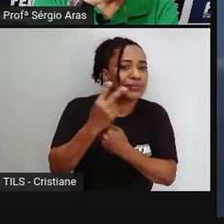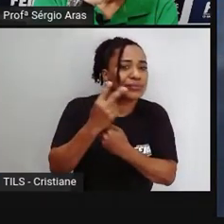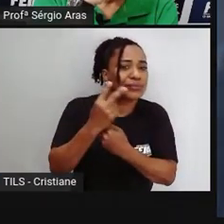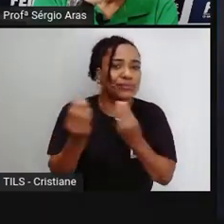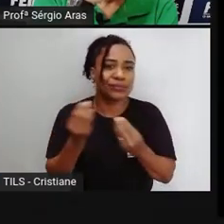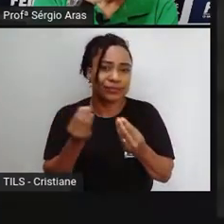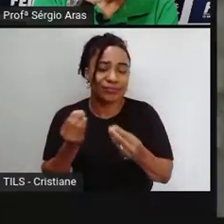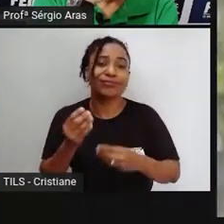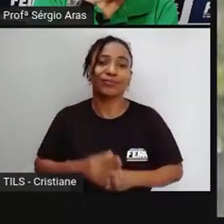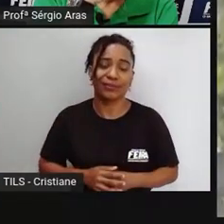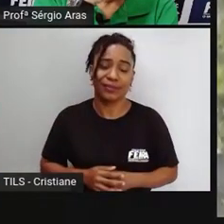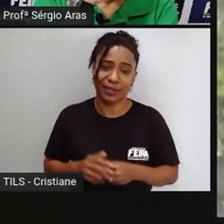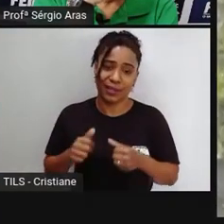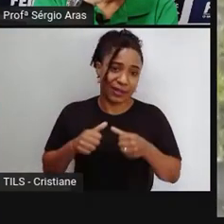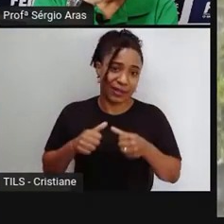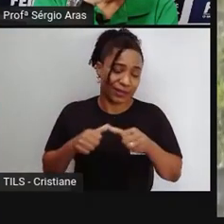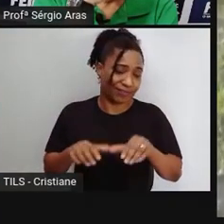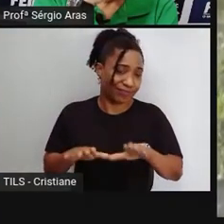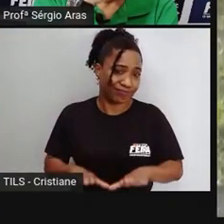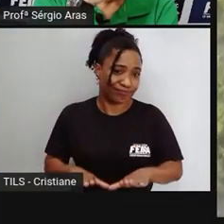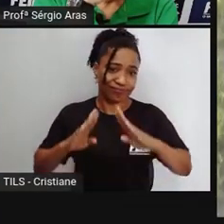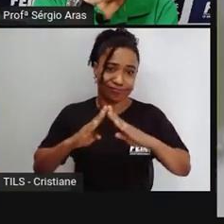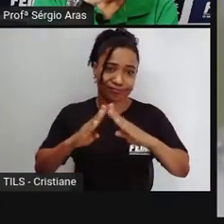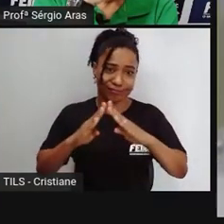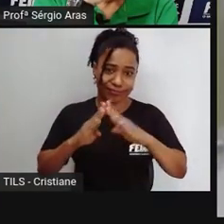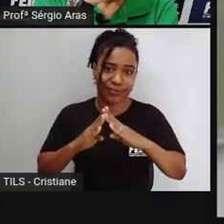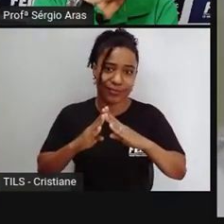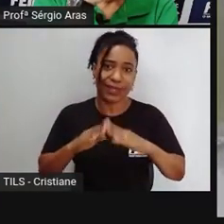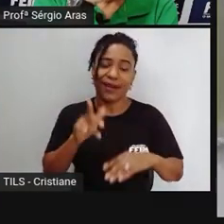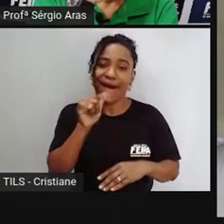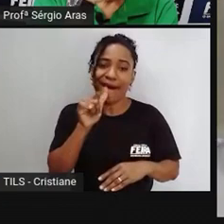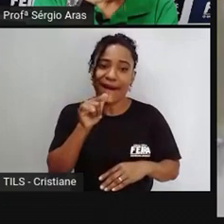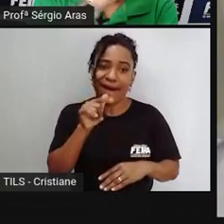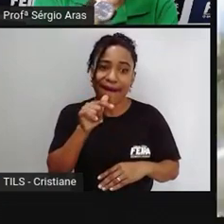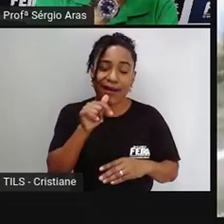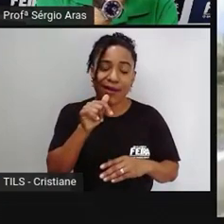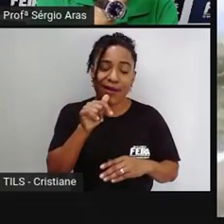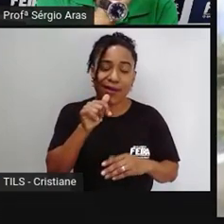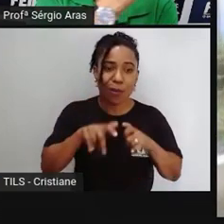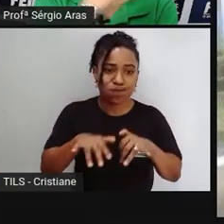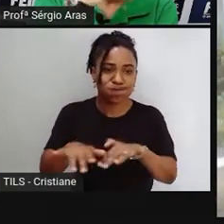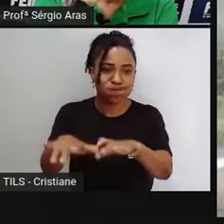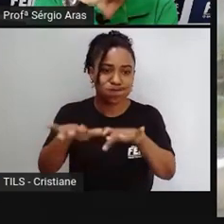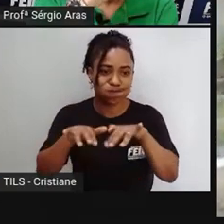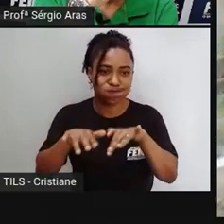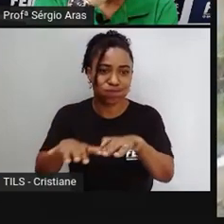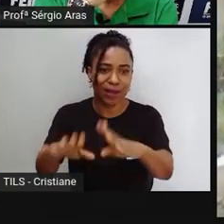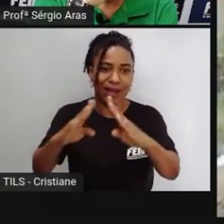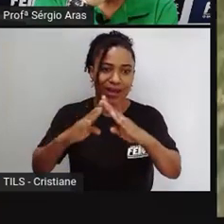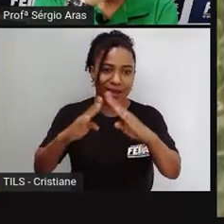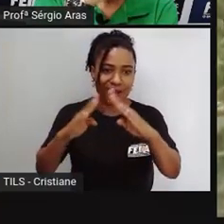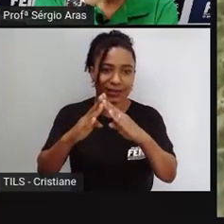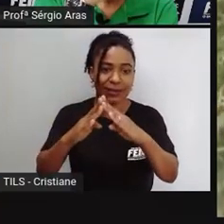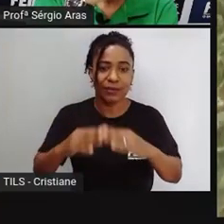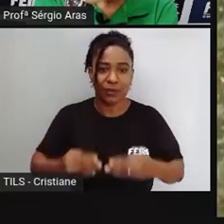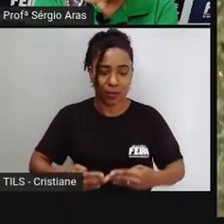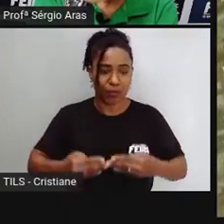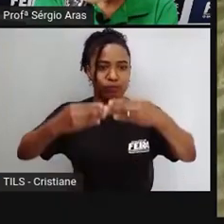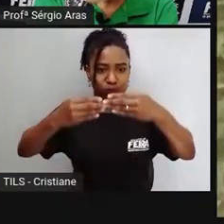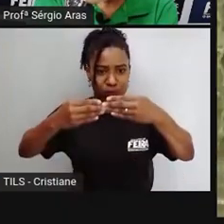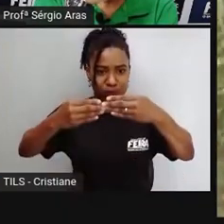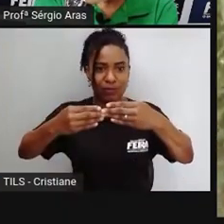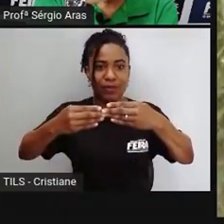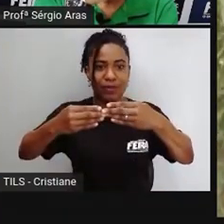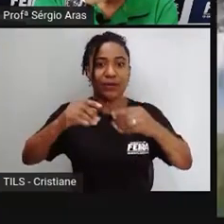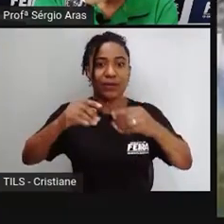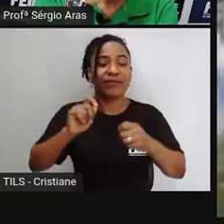casa né na tentativa de conter o avanço da água os moradores fazem de tudo jogam entulho na rua fazem contenções